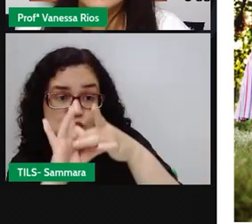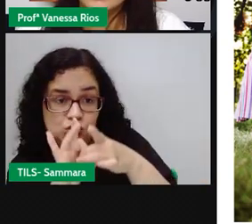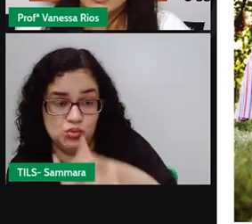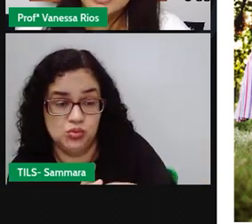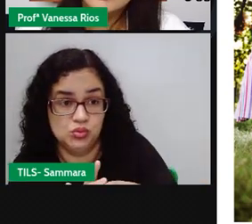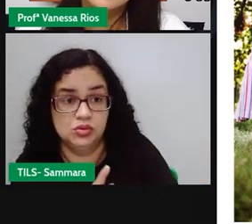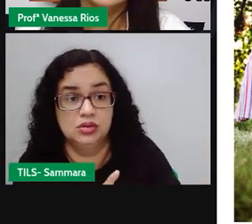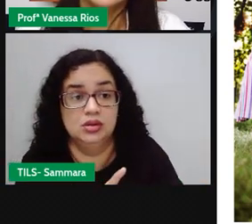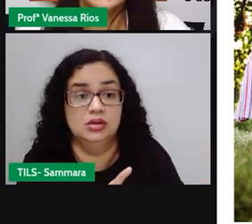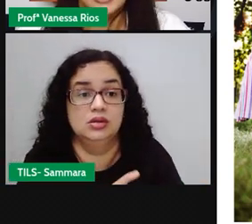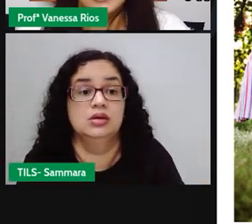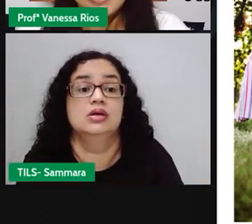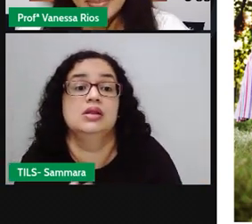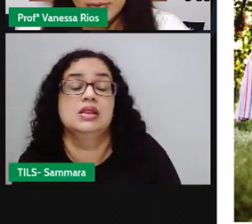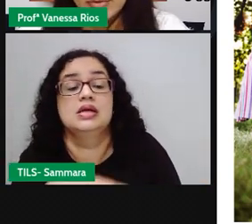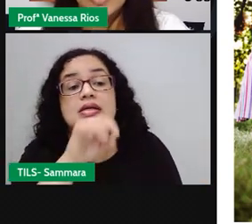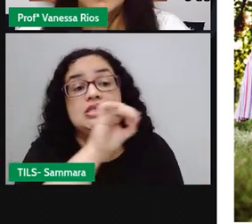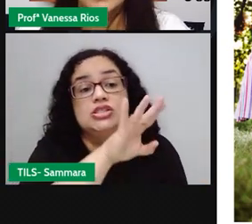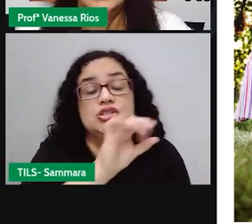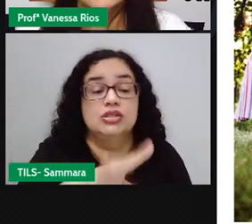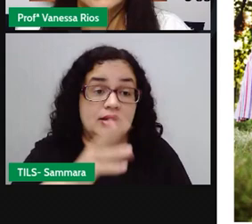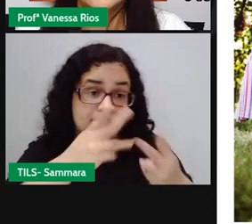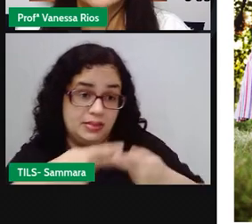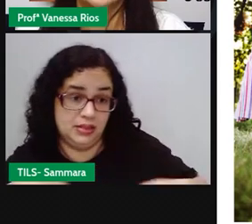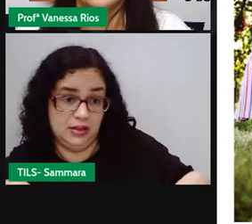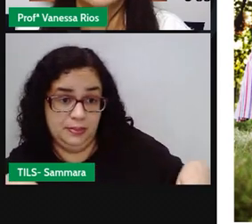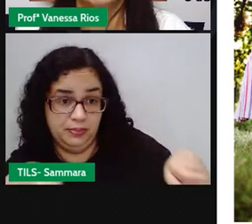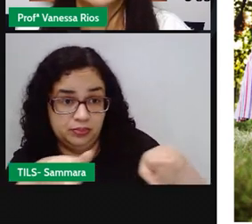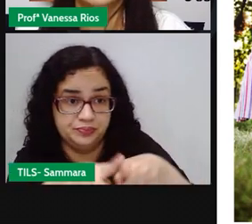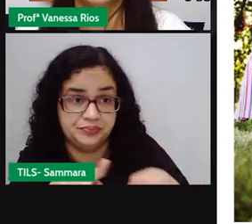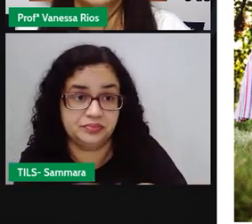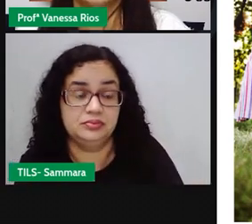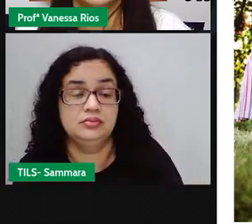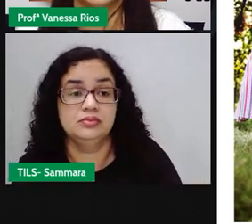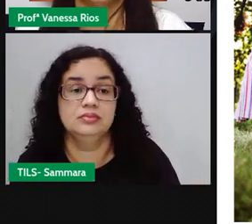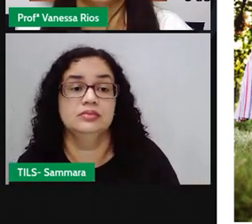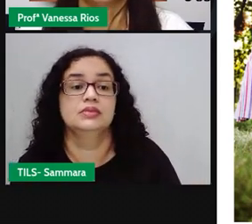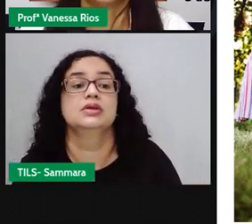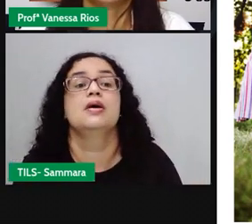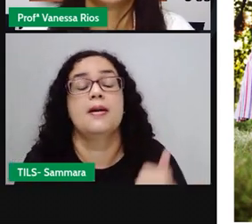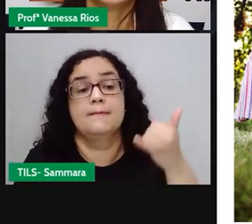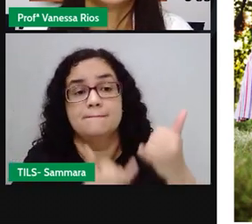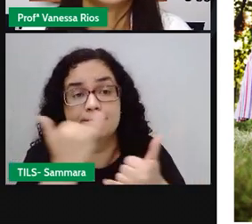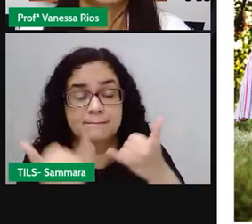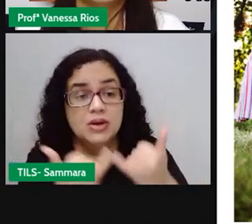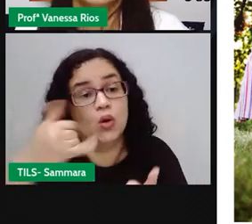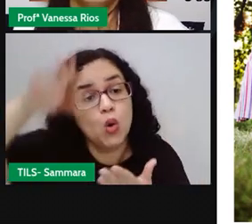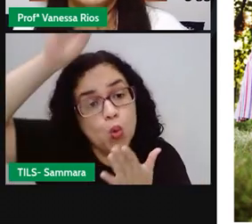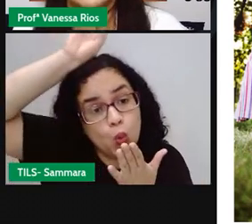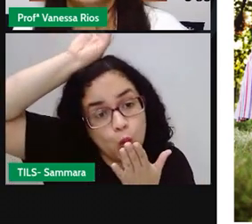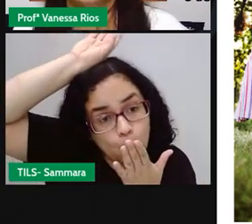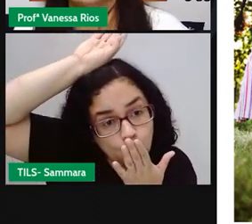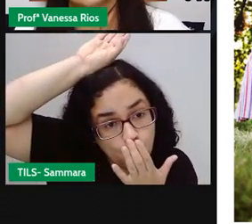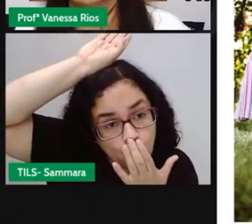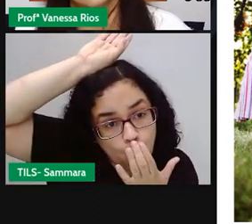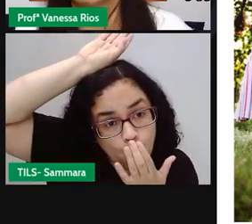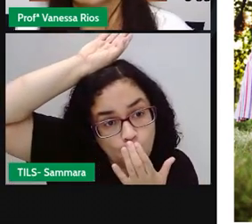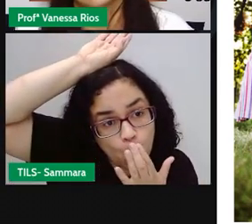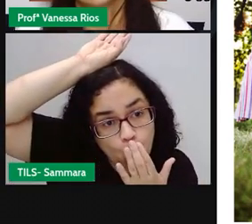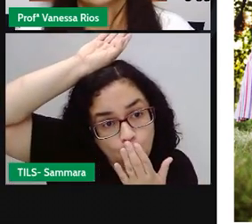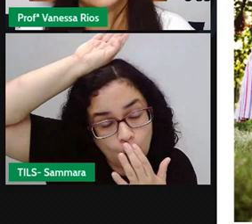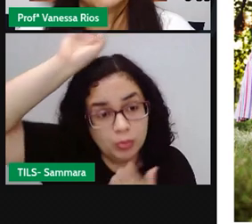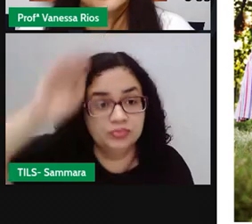tradições de cada povo. Então, existem aí brincadeiras herdadas dos indígenas, brincadeiras